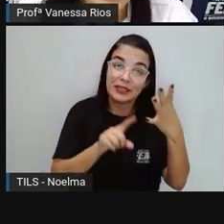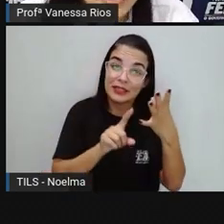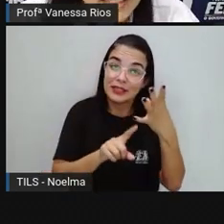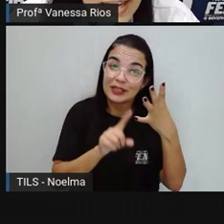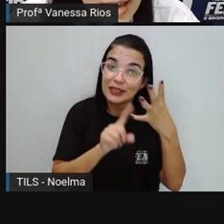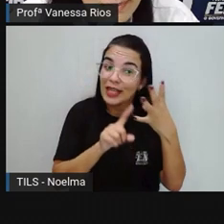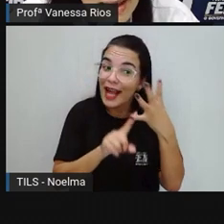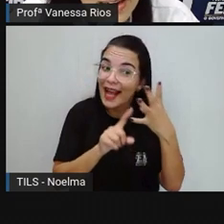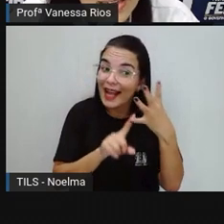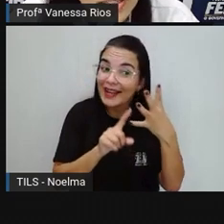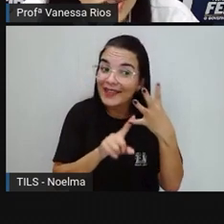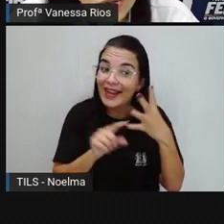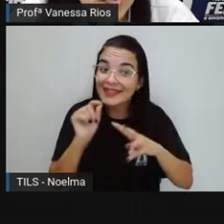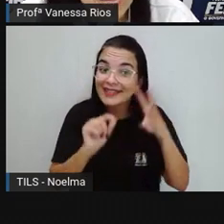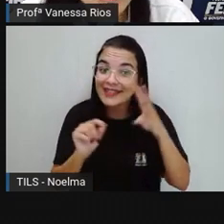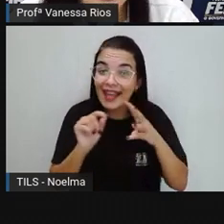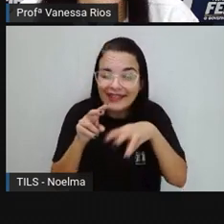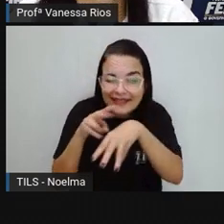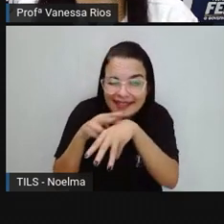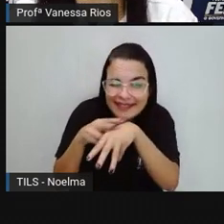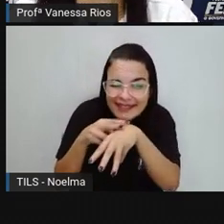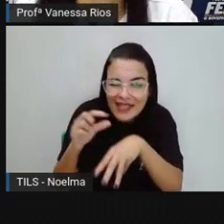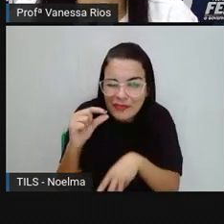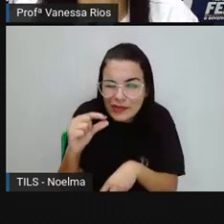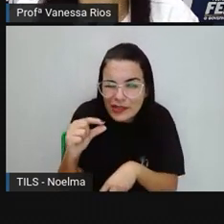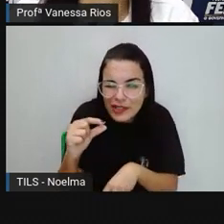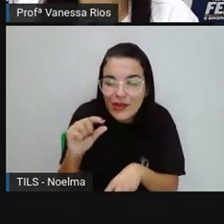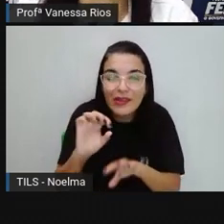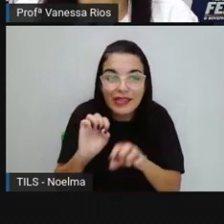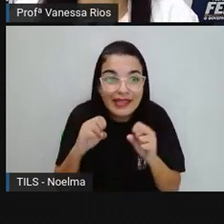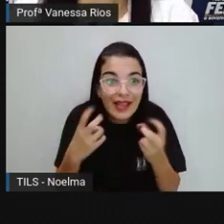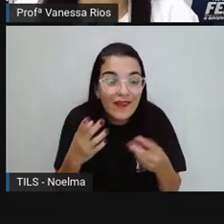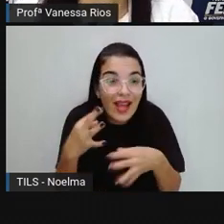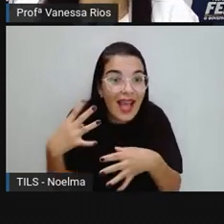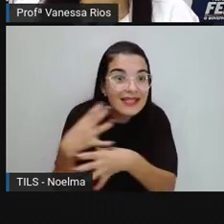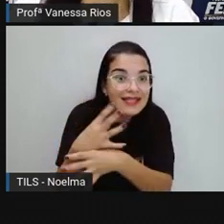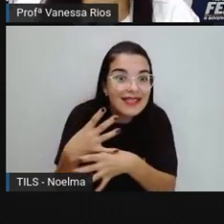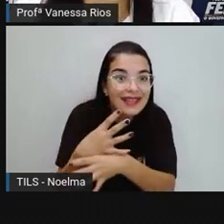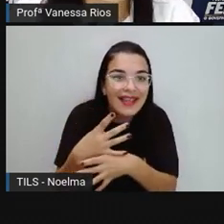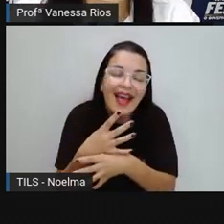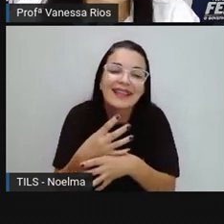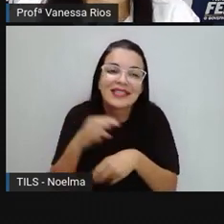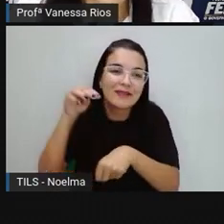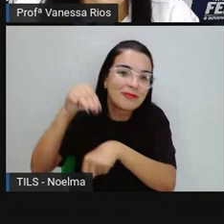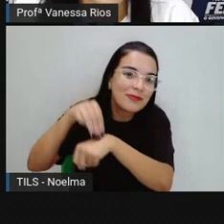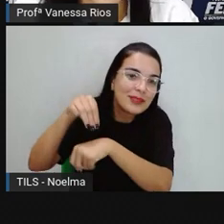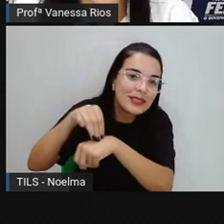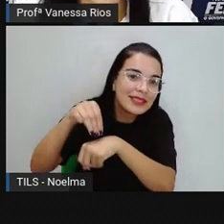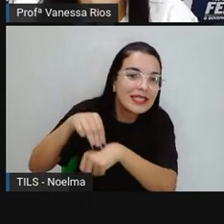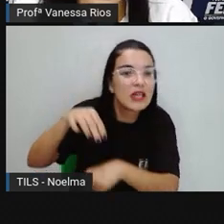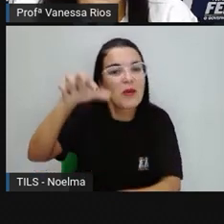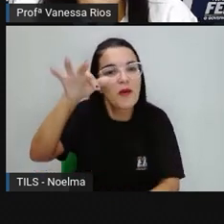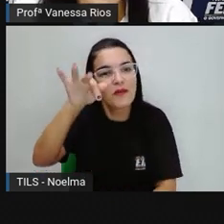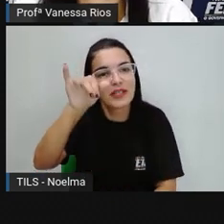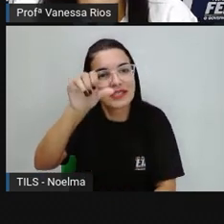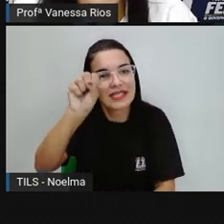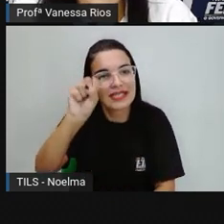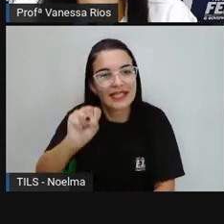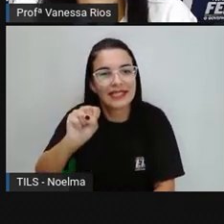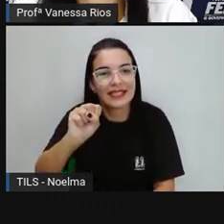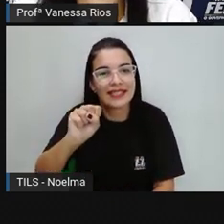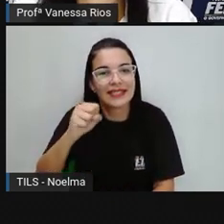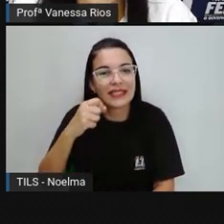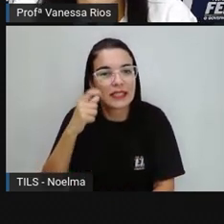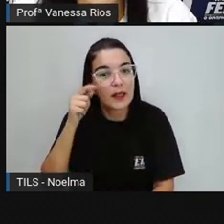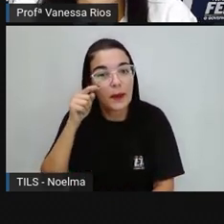destaque, né, aparece justamente o município de Feira de Santana. E a gente percebe aqui, tá vendo